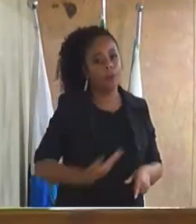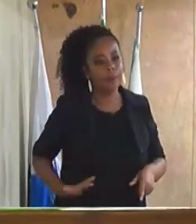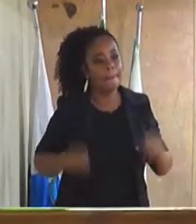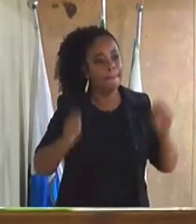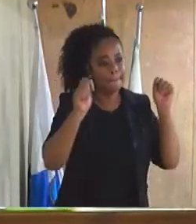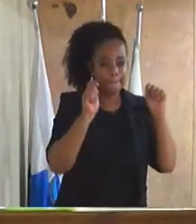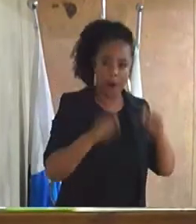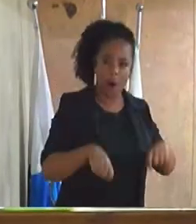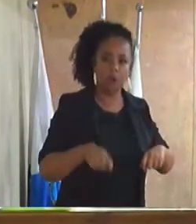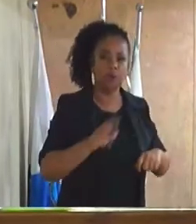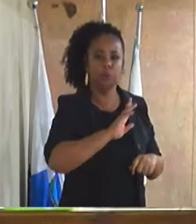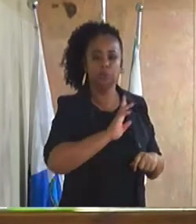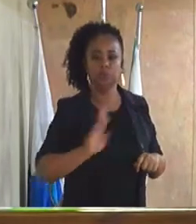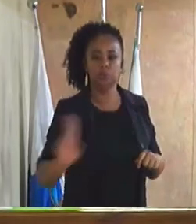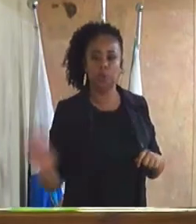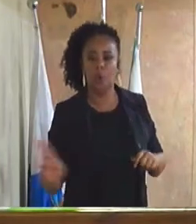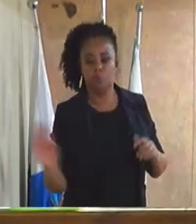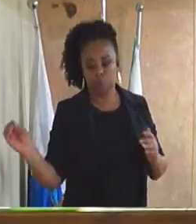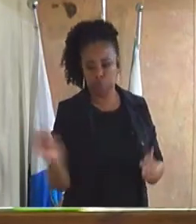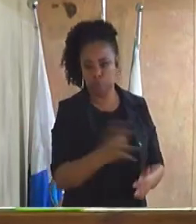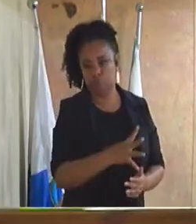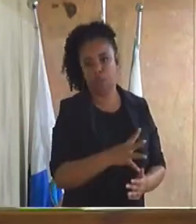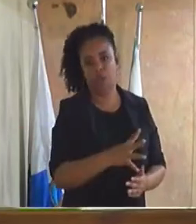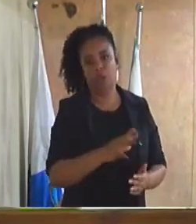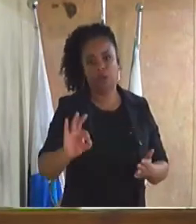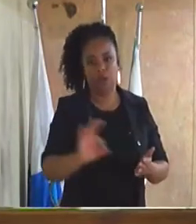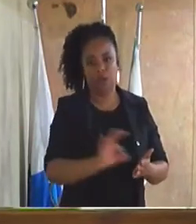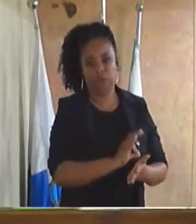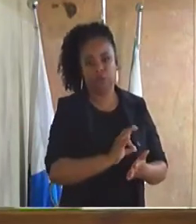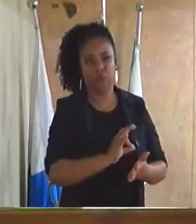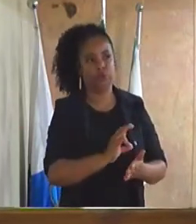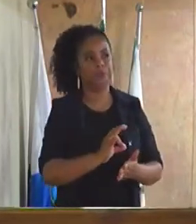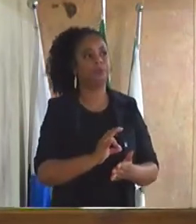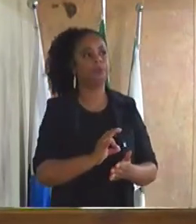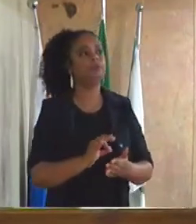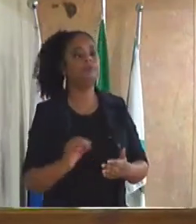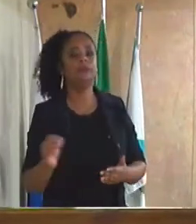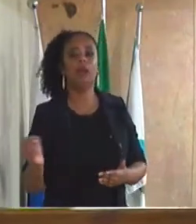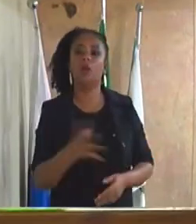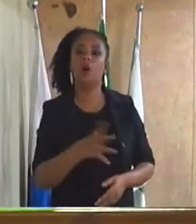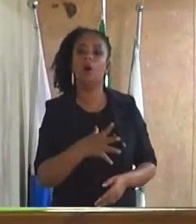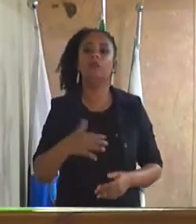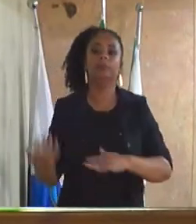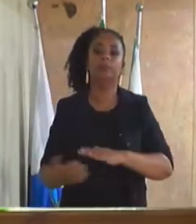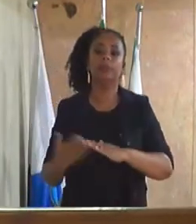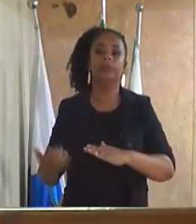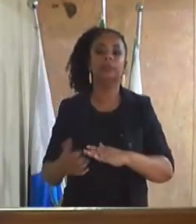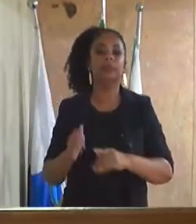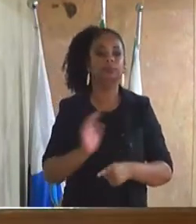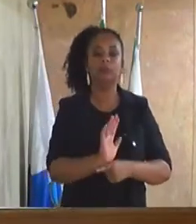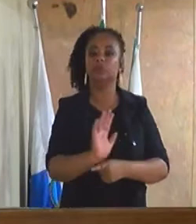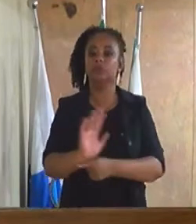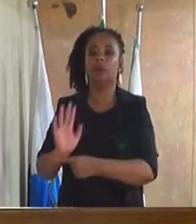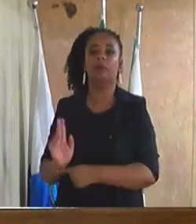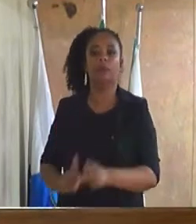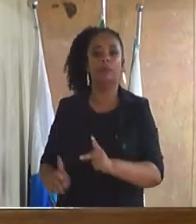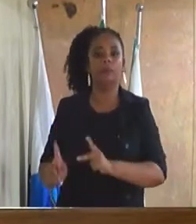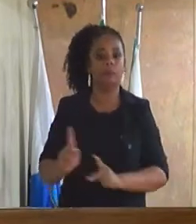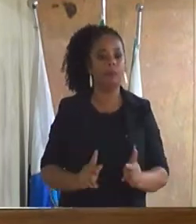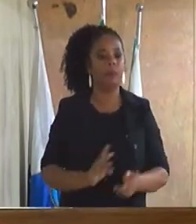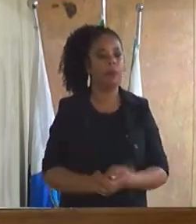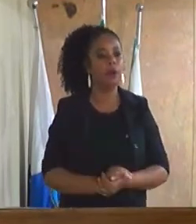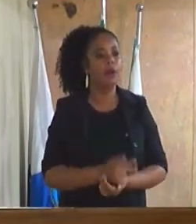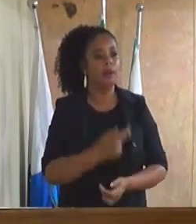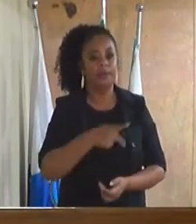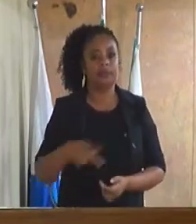dar um novo direcionamento, colocar outra empresa para que possam fazer o atendimento. Então, presidente, eu